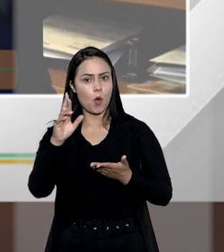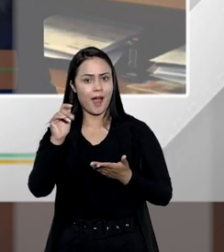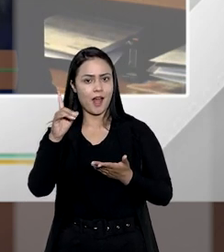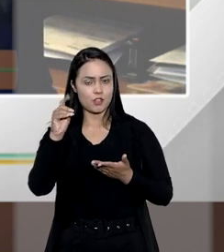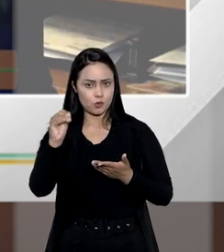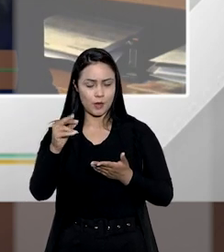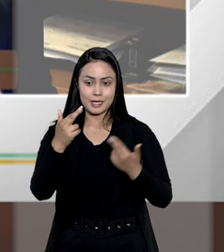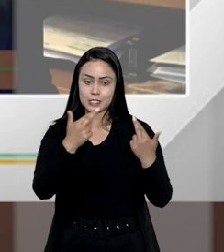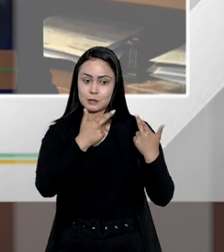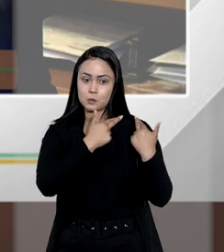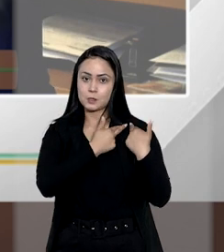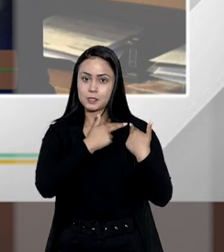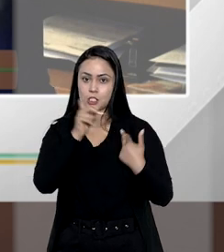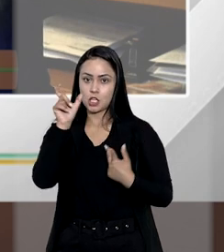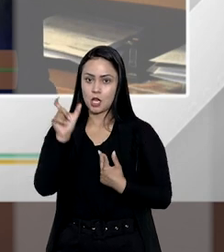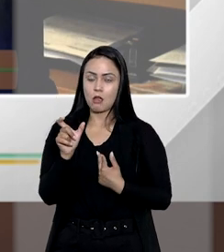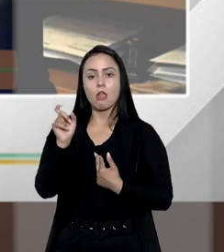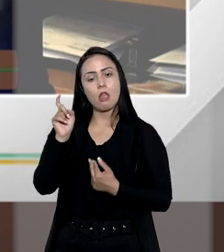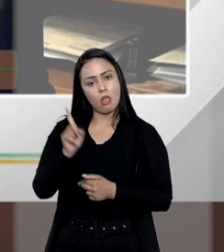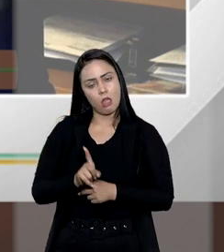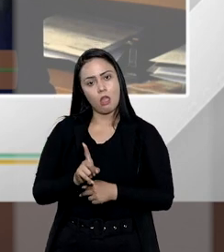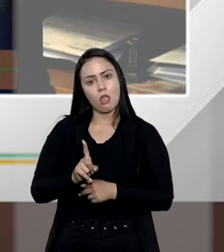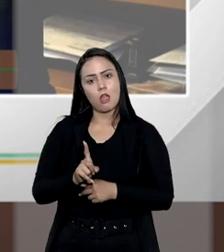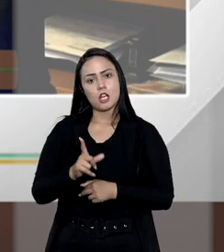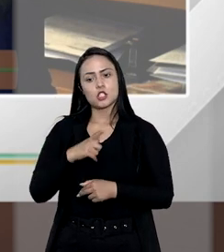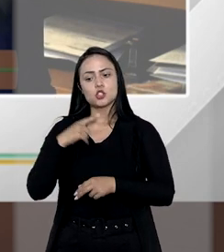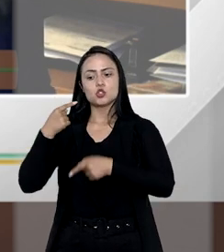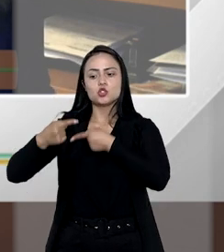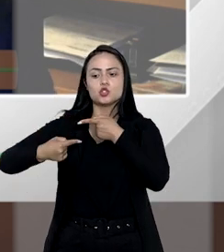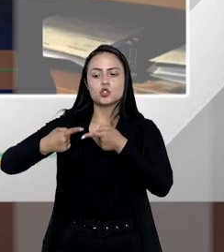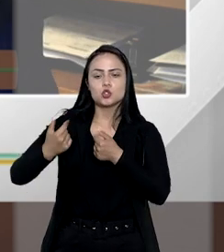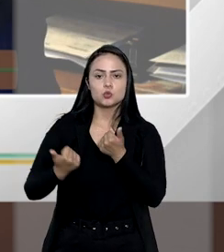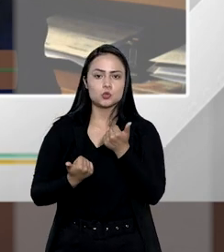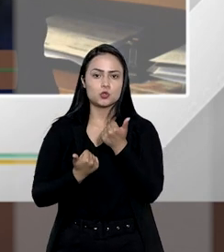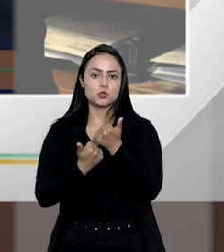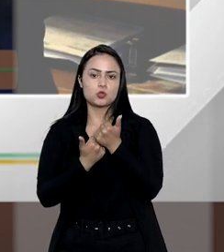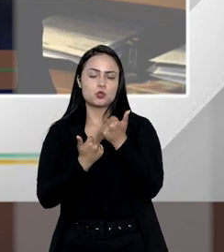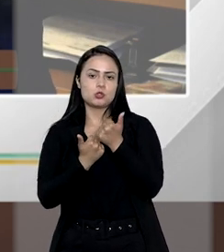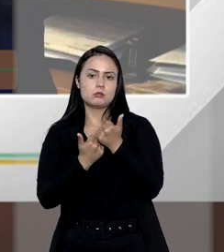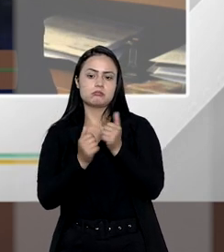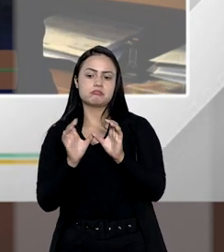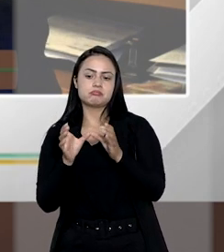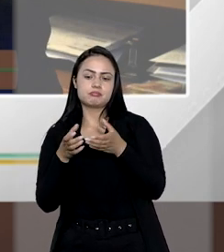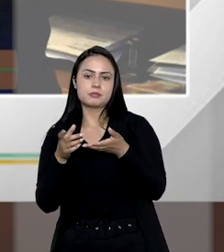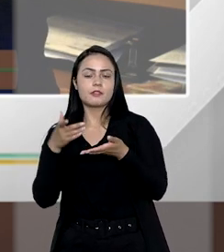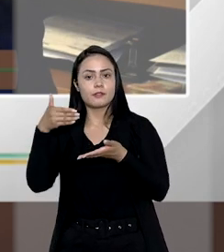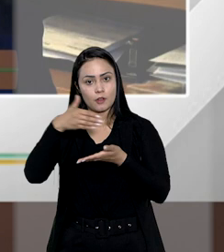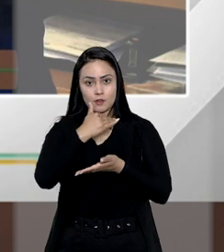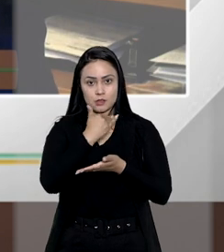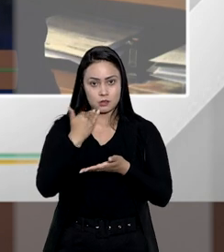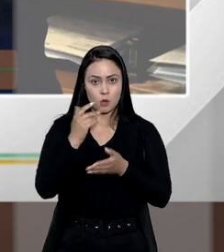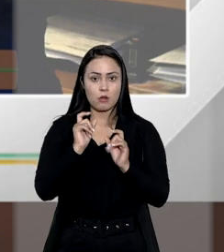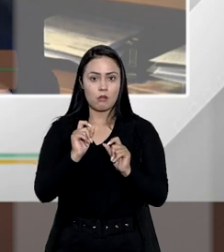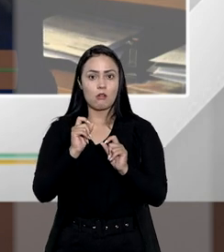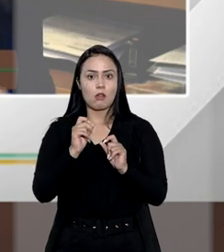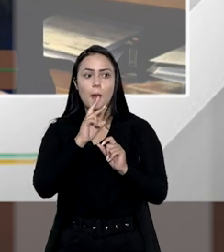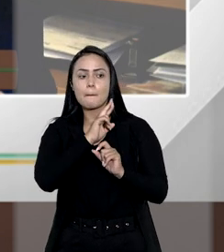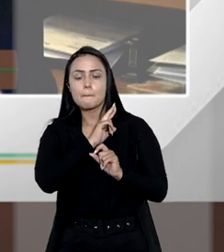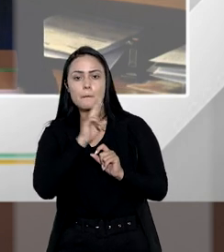a responsabilidade deles, herdeiros que substituem a parte na ação que venham a falecer